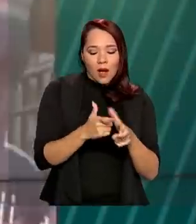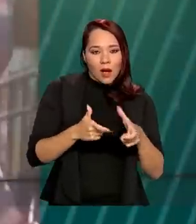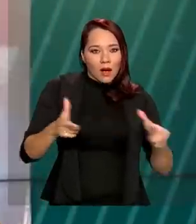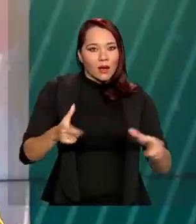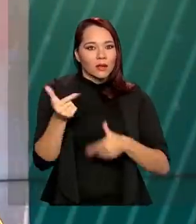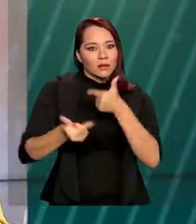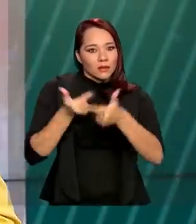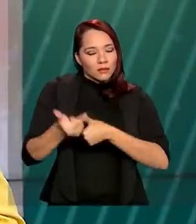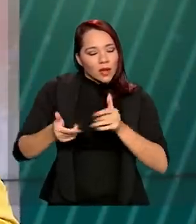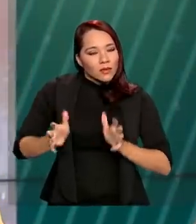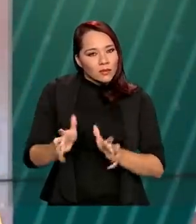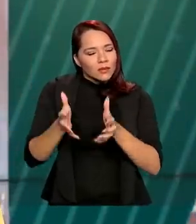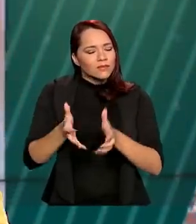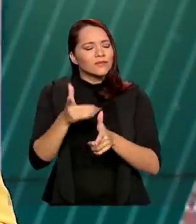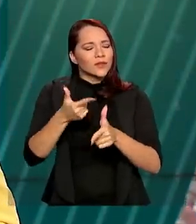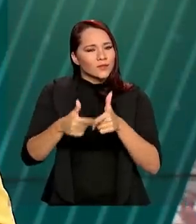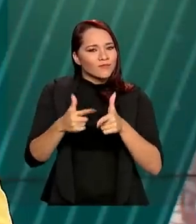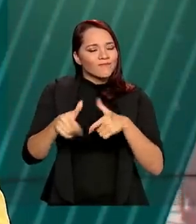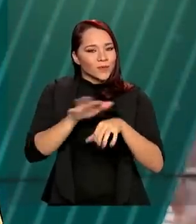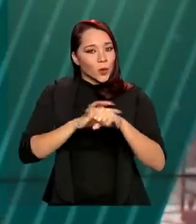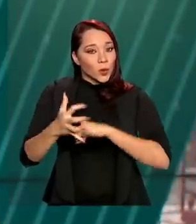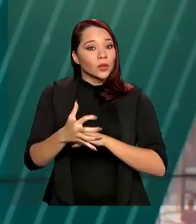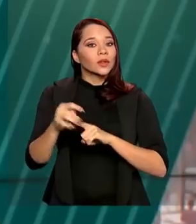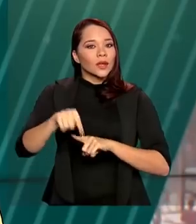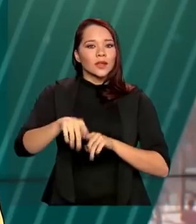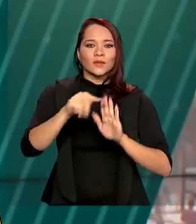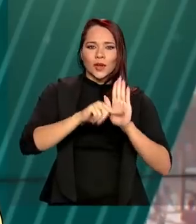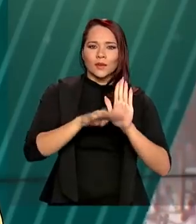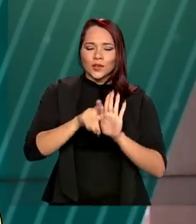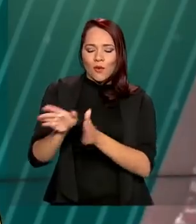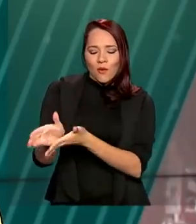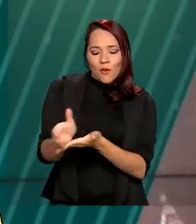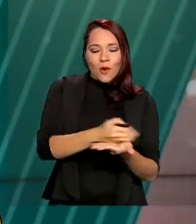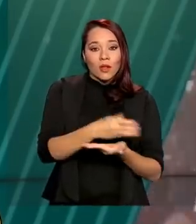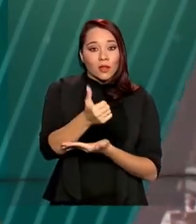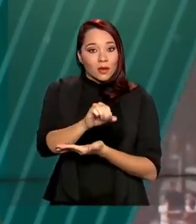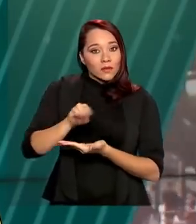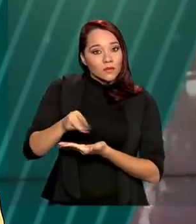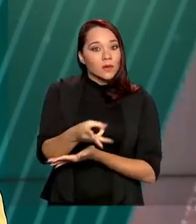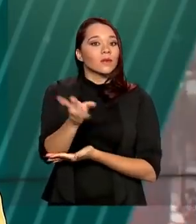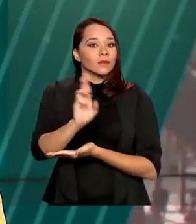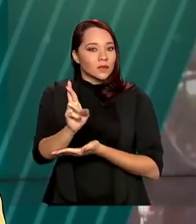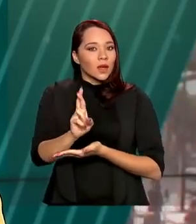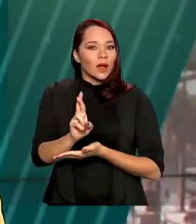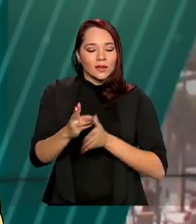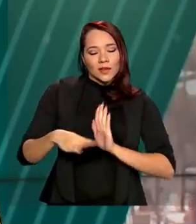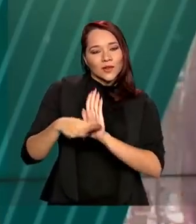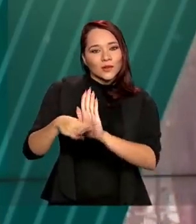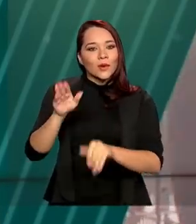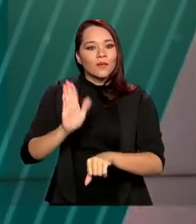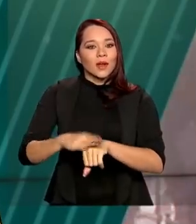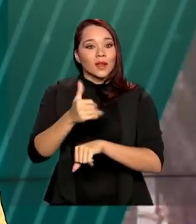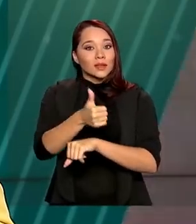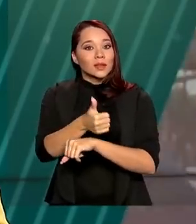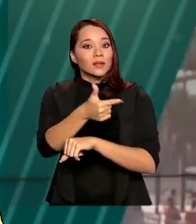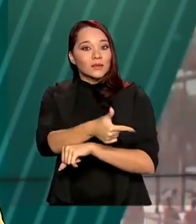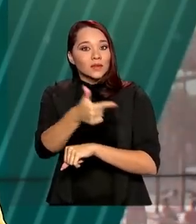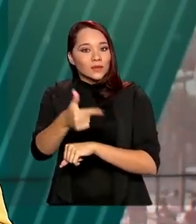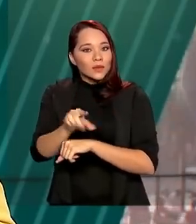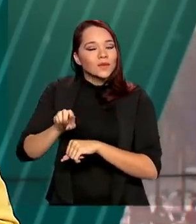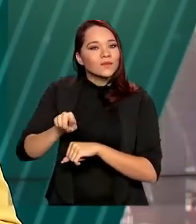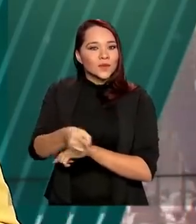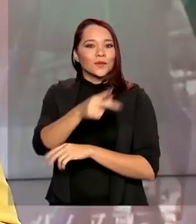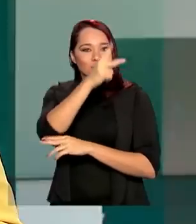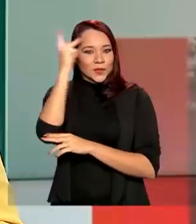atuação com o início da pandemia. O programa já arrecadou mais de 10 milhões de reais e beneficiou mais de 122